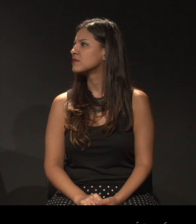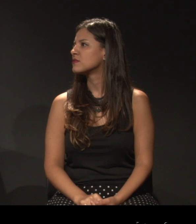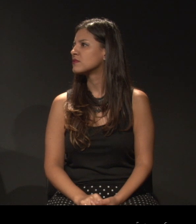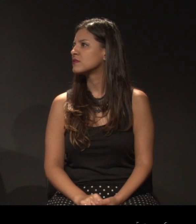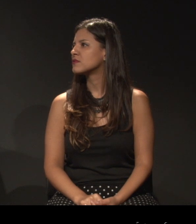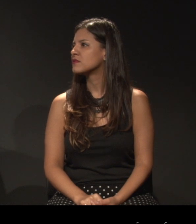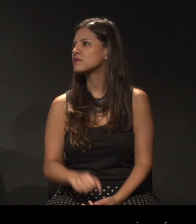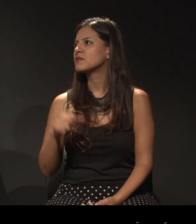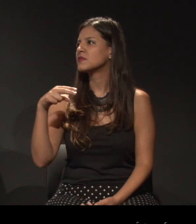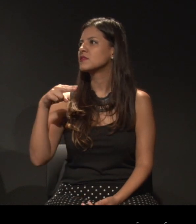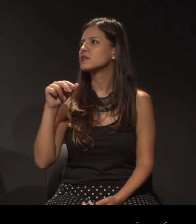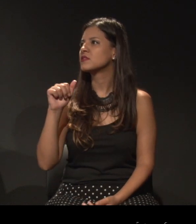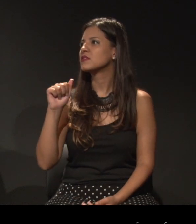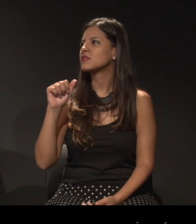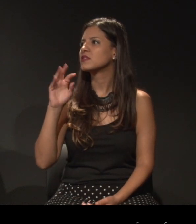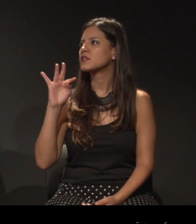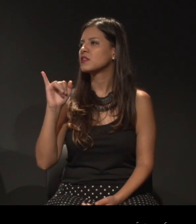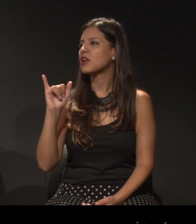Nath.